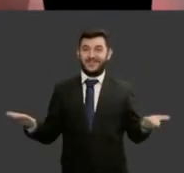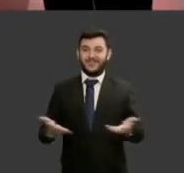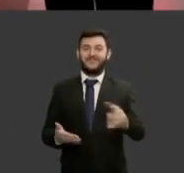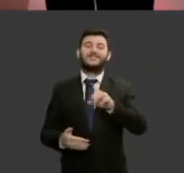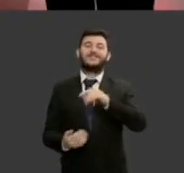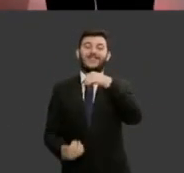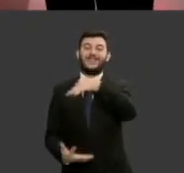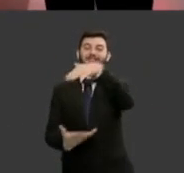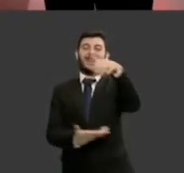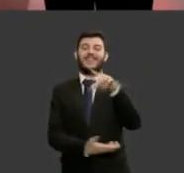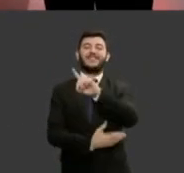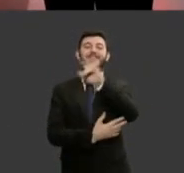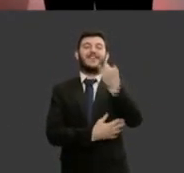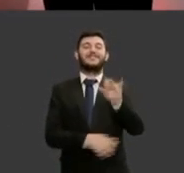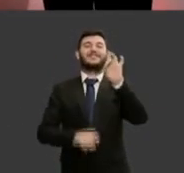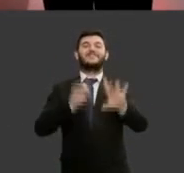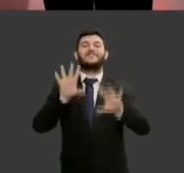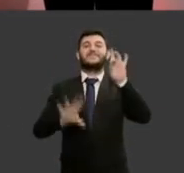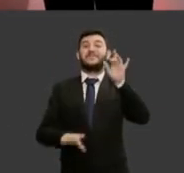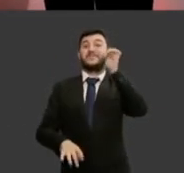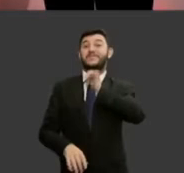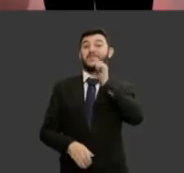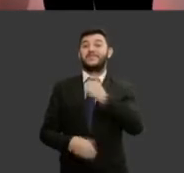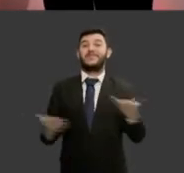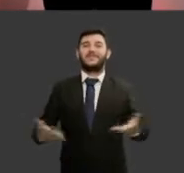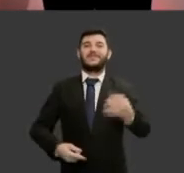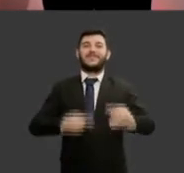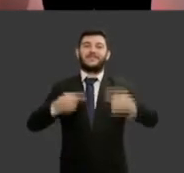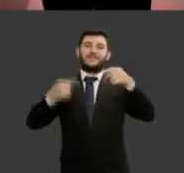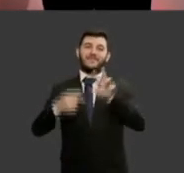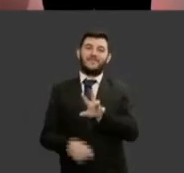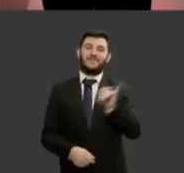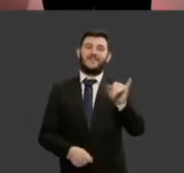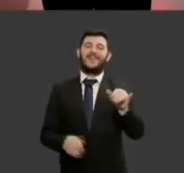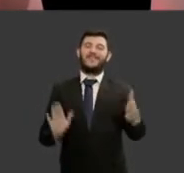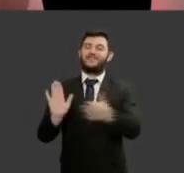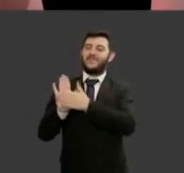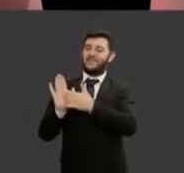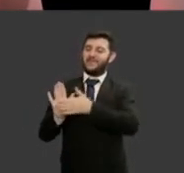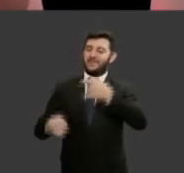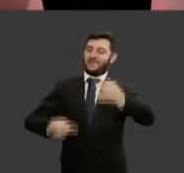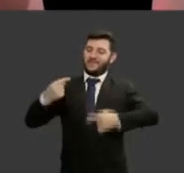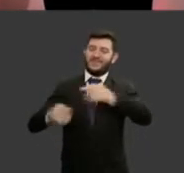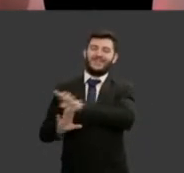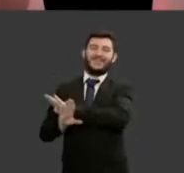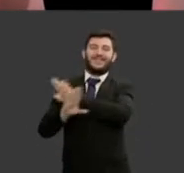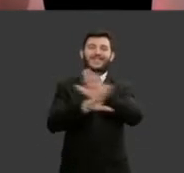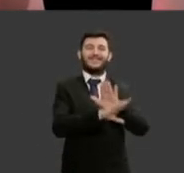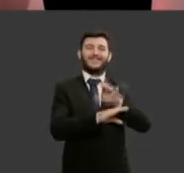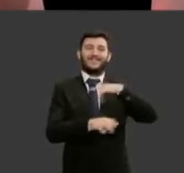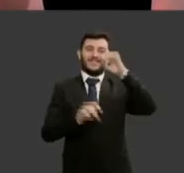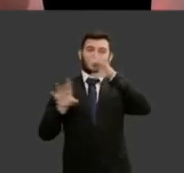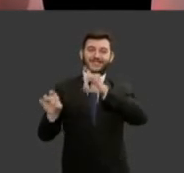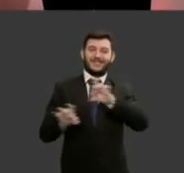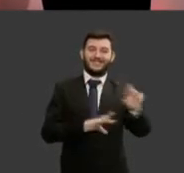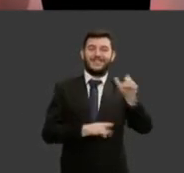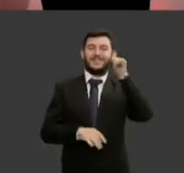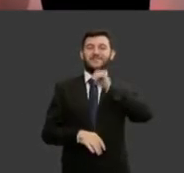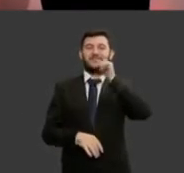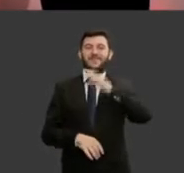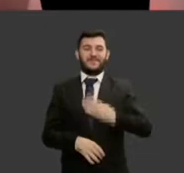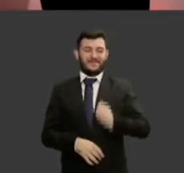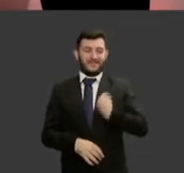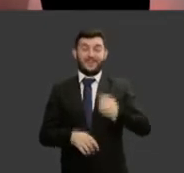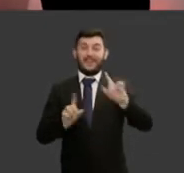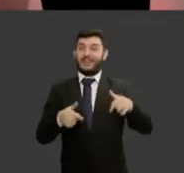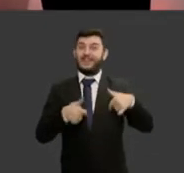Dia Internacional da Mulher, vamos promover um debate sobre as políticas, o cotidiano enfrentado pelas mulheres, seus desafios